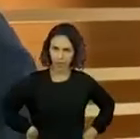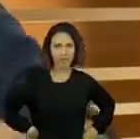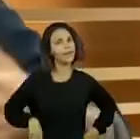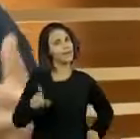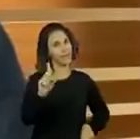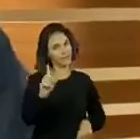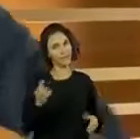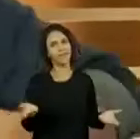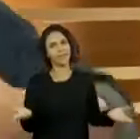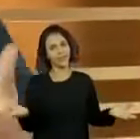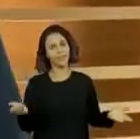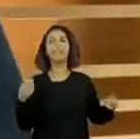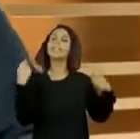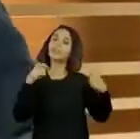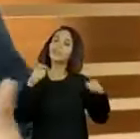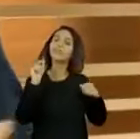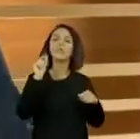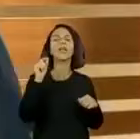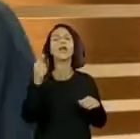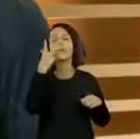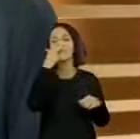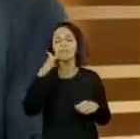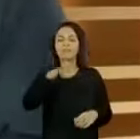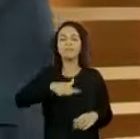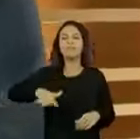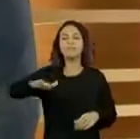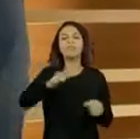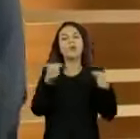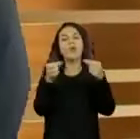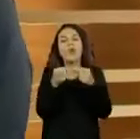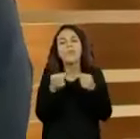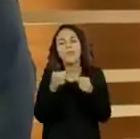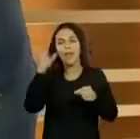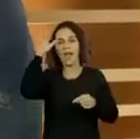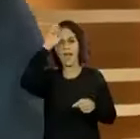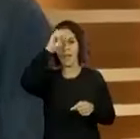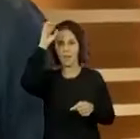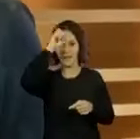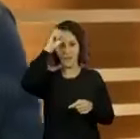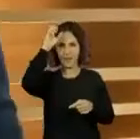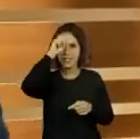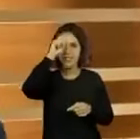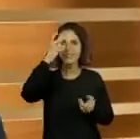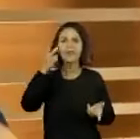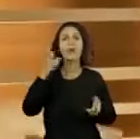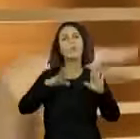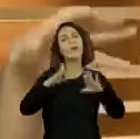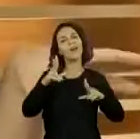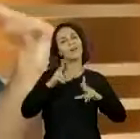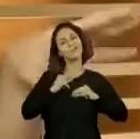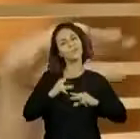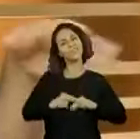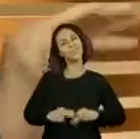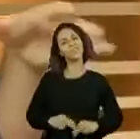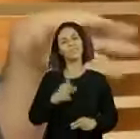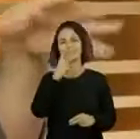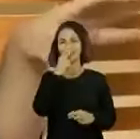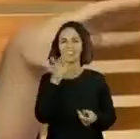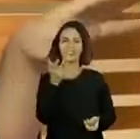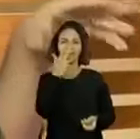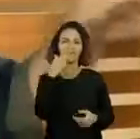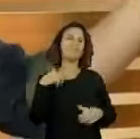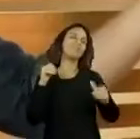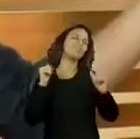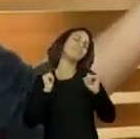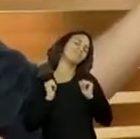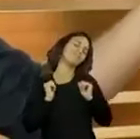Então, acho que é bom nós também criarmos um ambiente de aprendizado, sabe? O pijama às vezes não dá aquela situação muito de